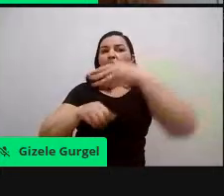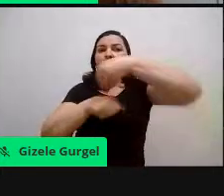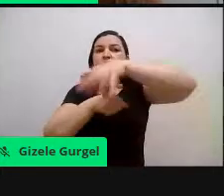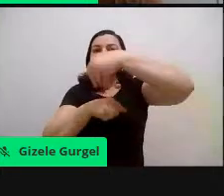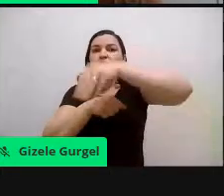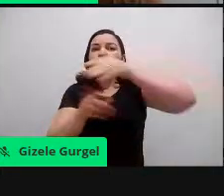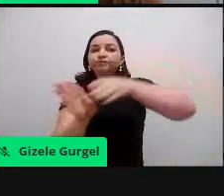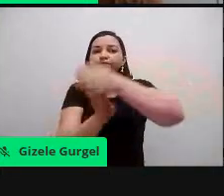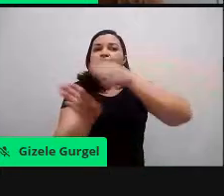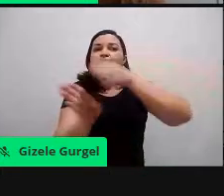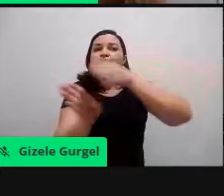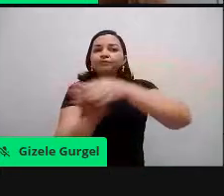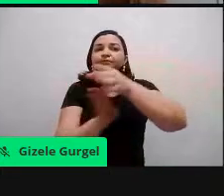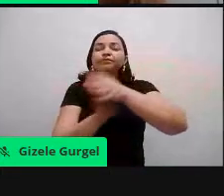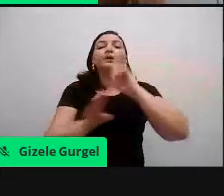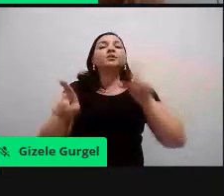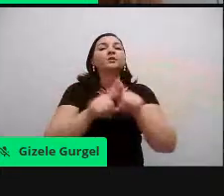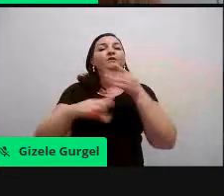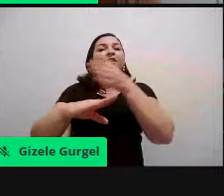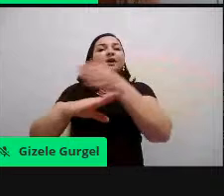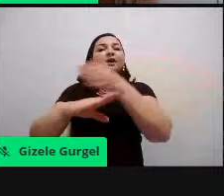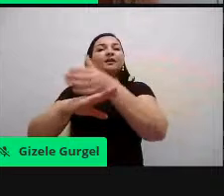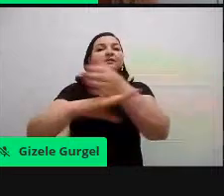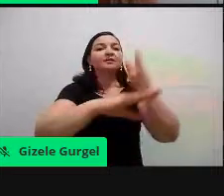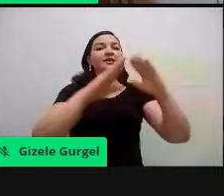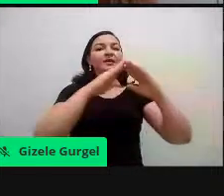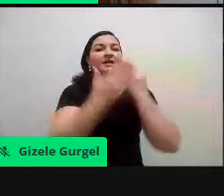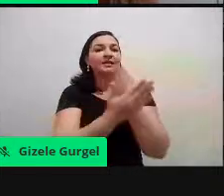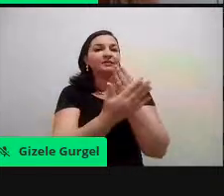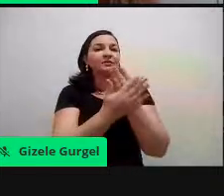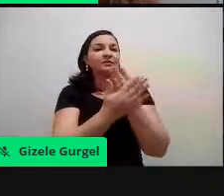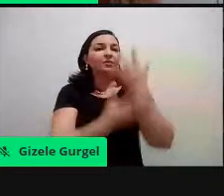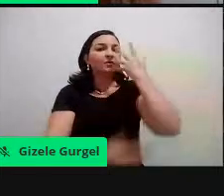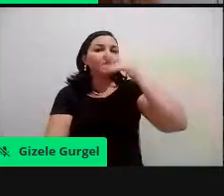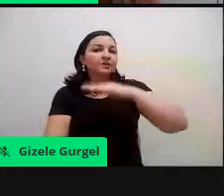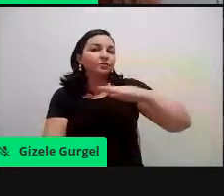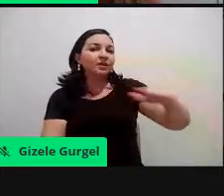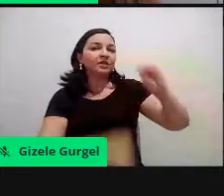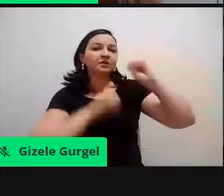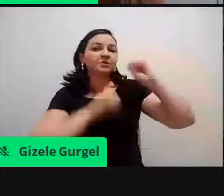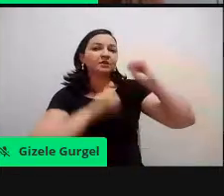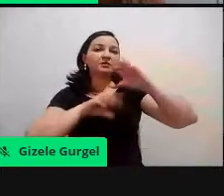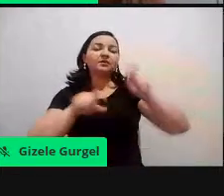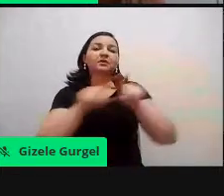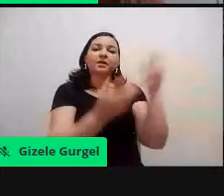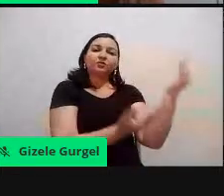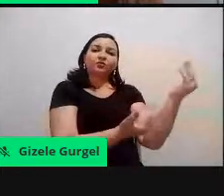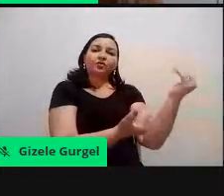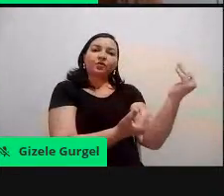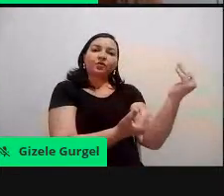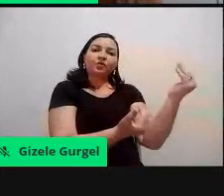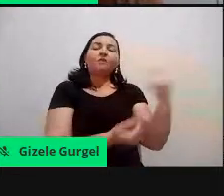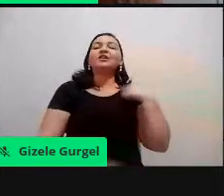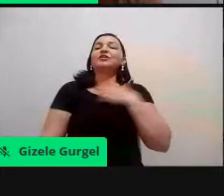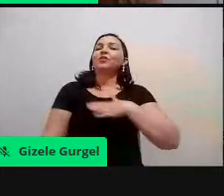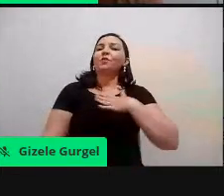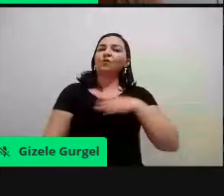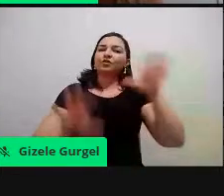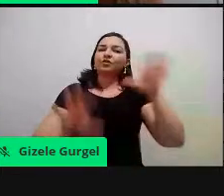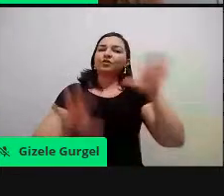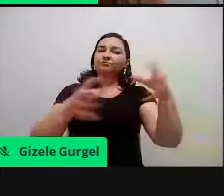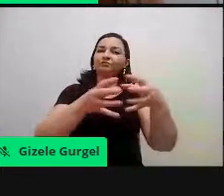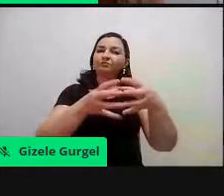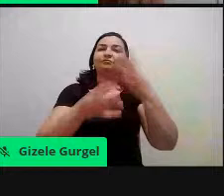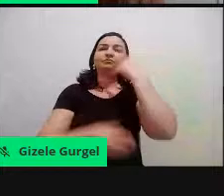trabalhando com o público infantil, né, e com adolescentes. A gente gosta muito desse público-alvo. A gente